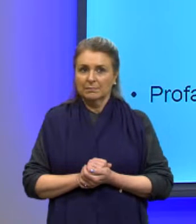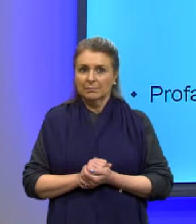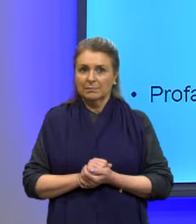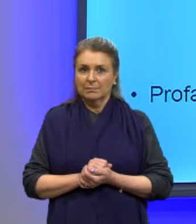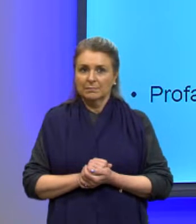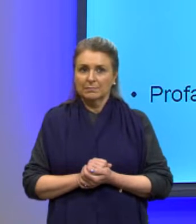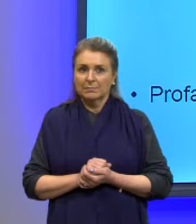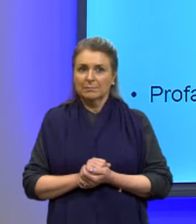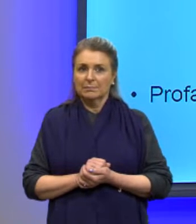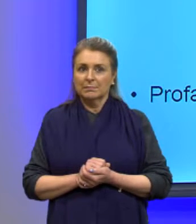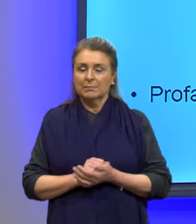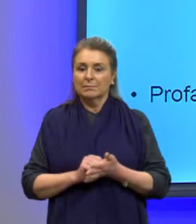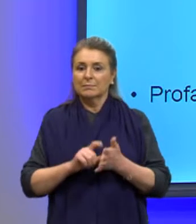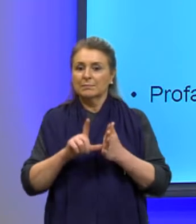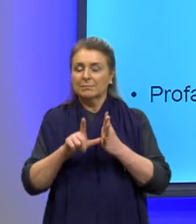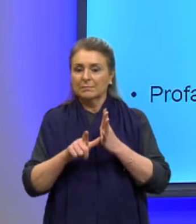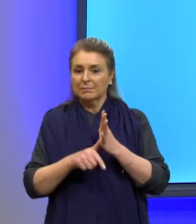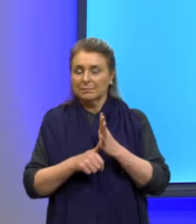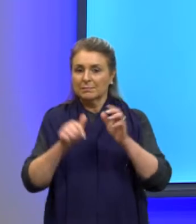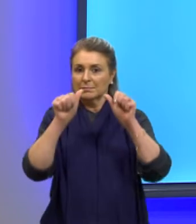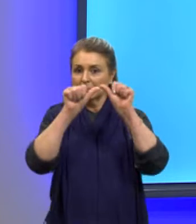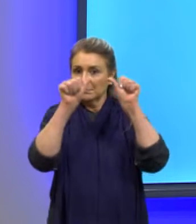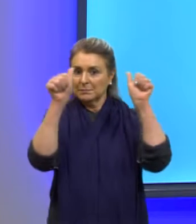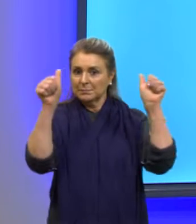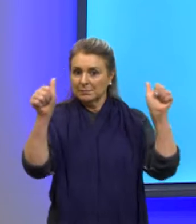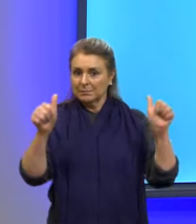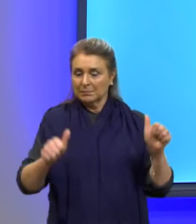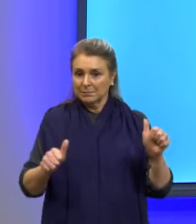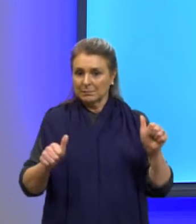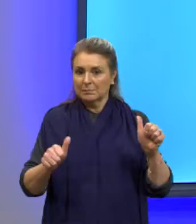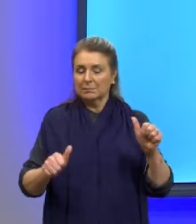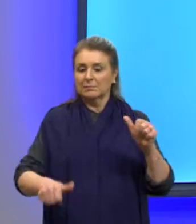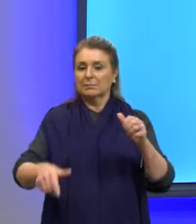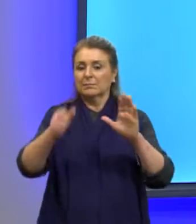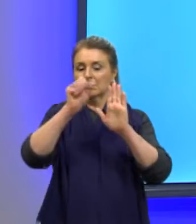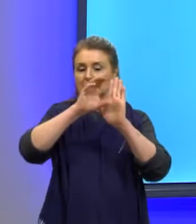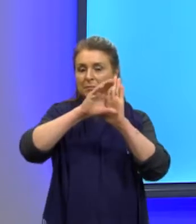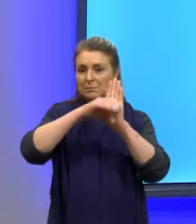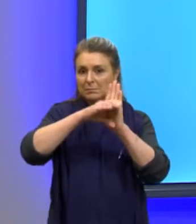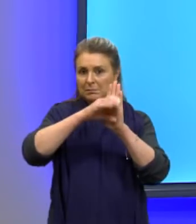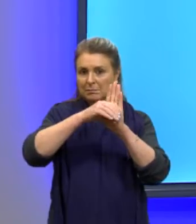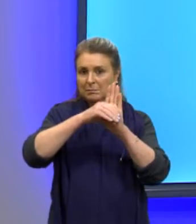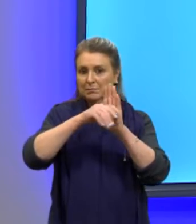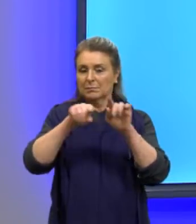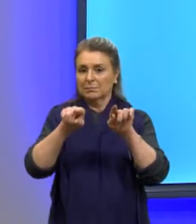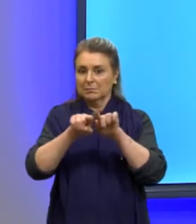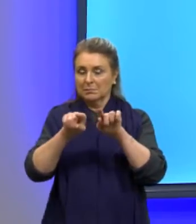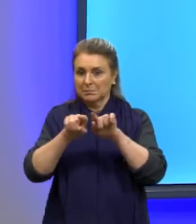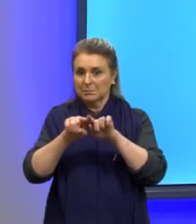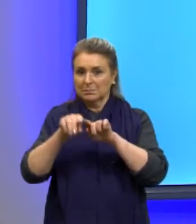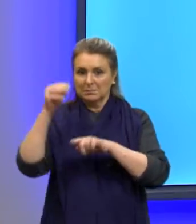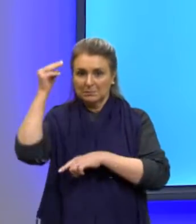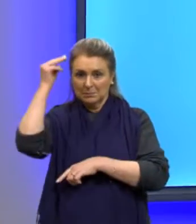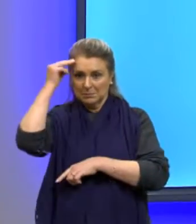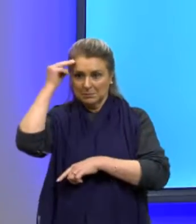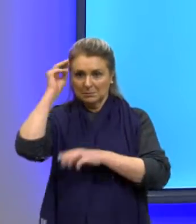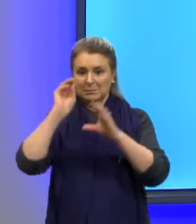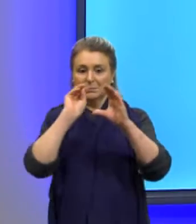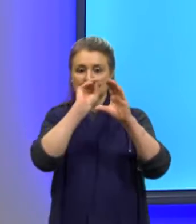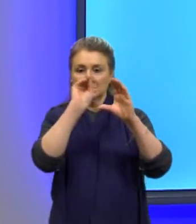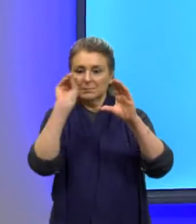e vamos então com um mapa, um mapa conceitual, um mapa mental da nossa,